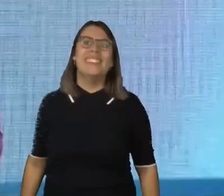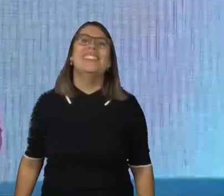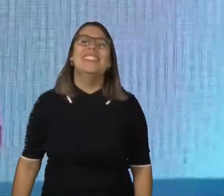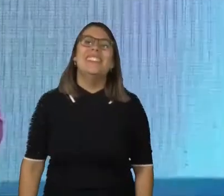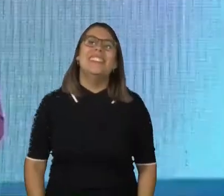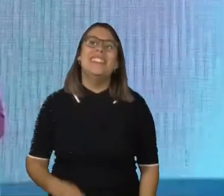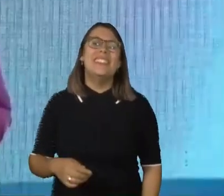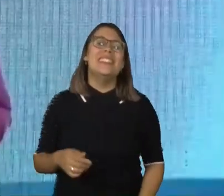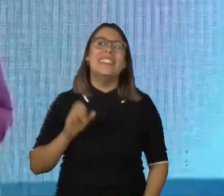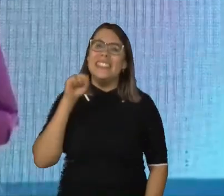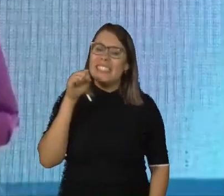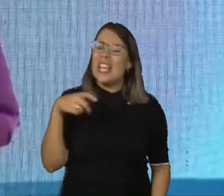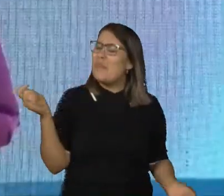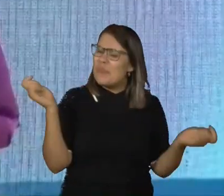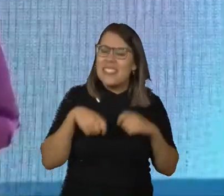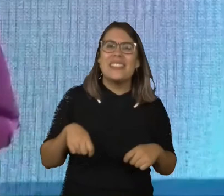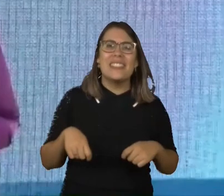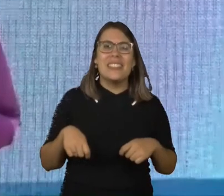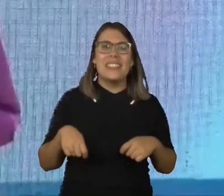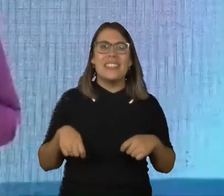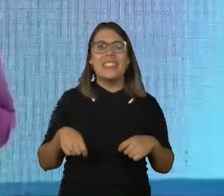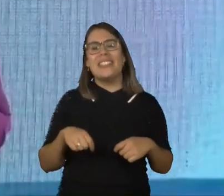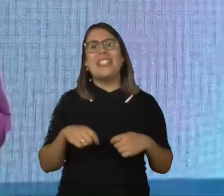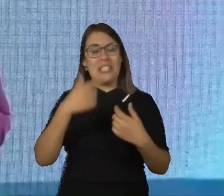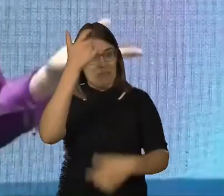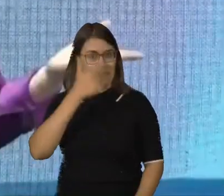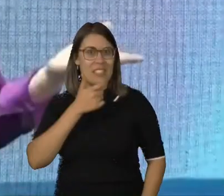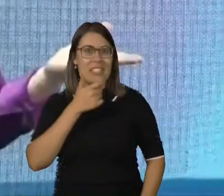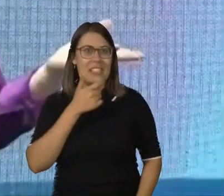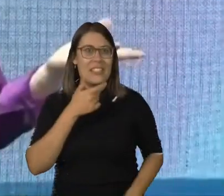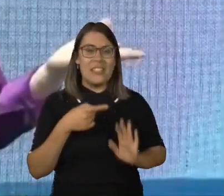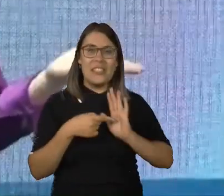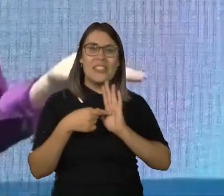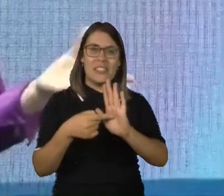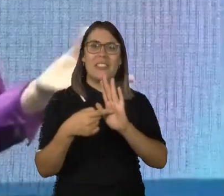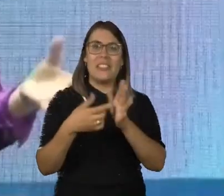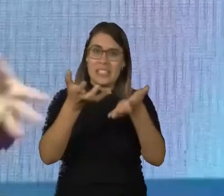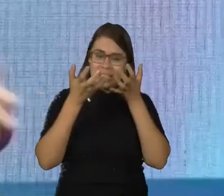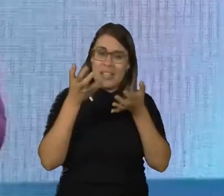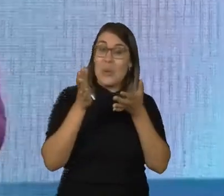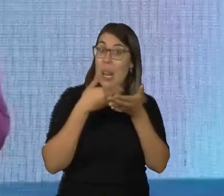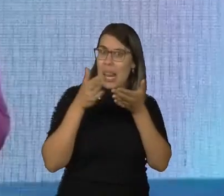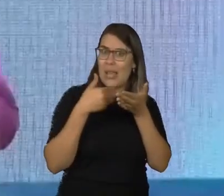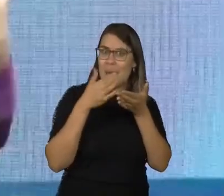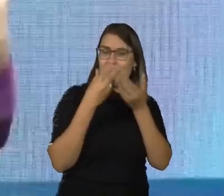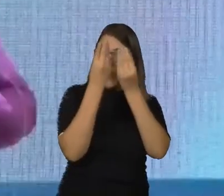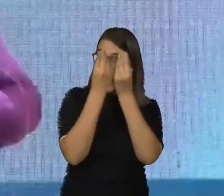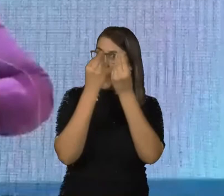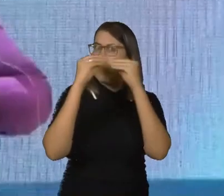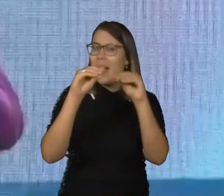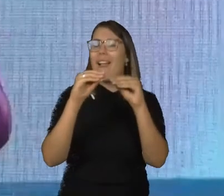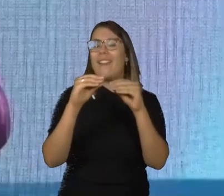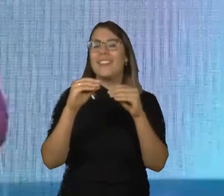Super possível. é possível. Você viu aí que eu até fiz uma promoção no meio aí, que quem mandar para a gente aí com o arroba no Cromossomo